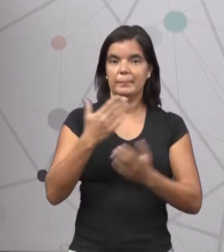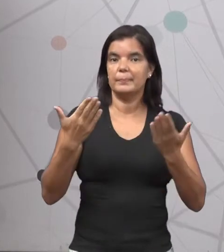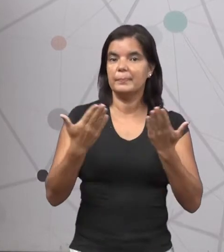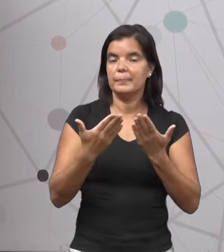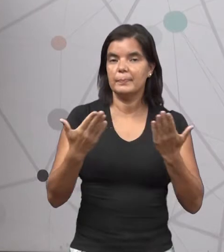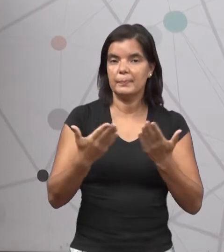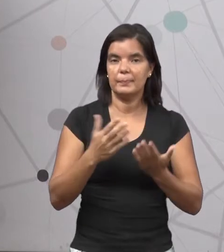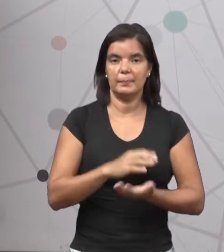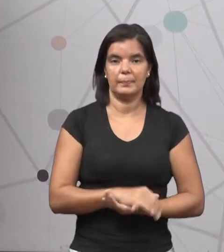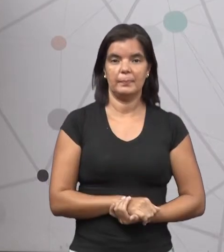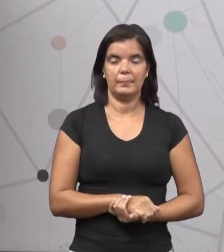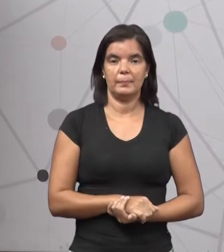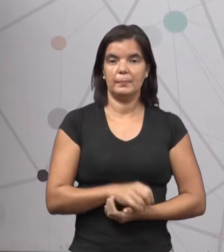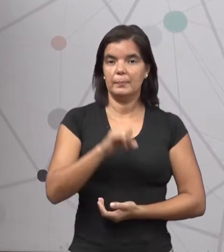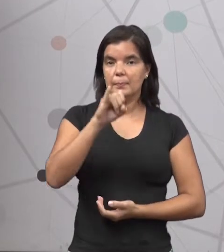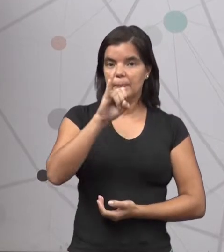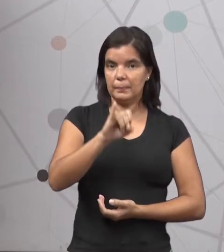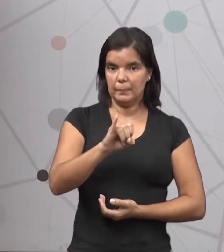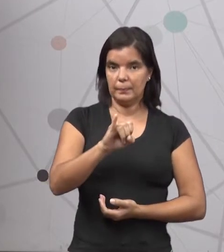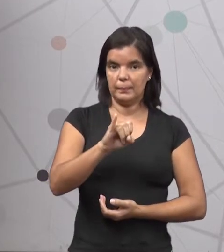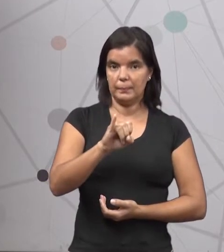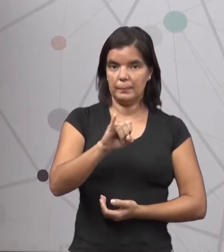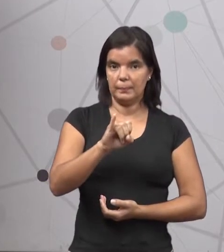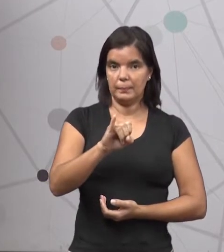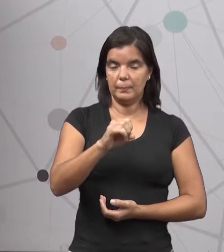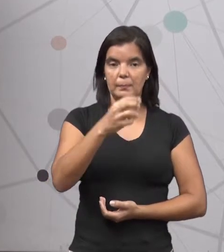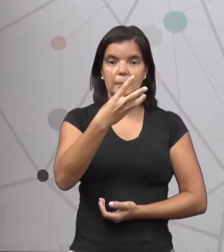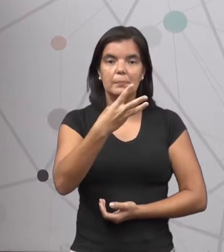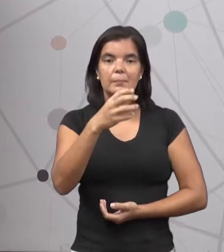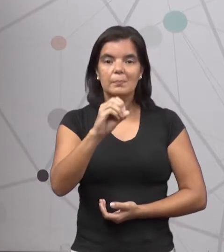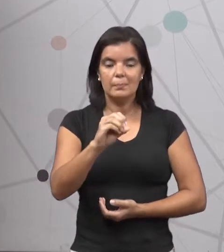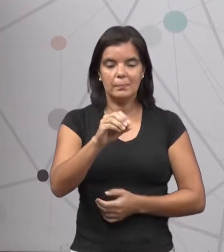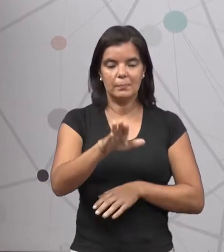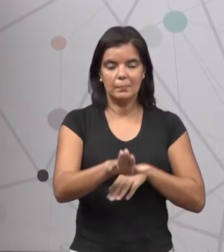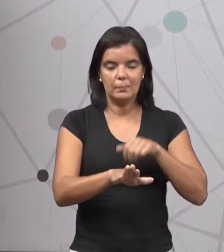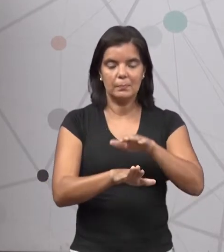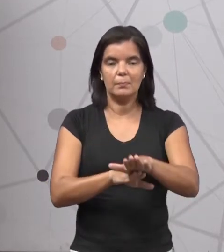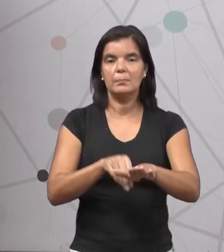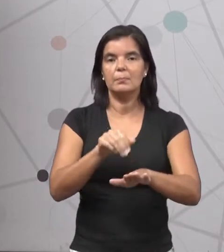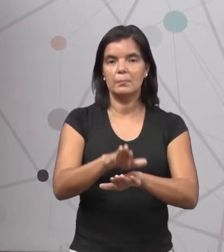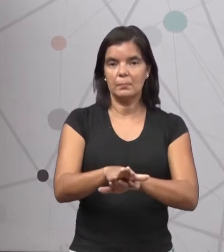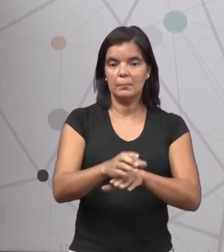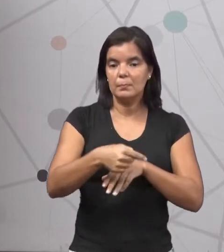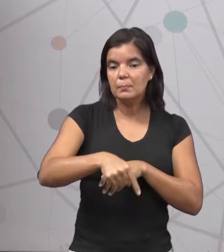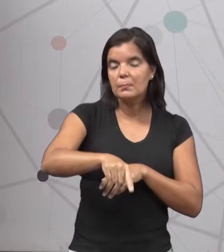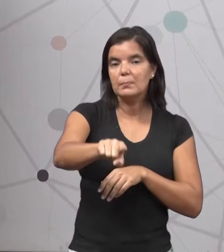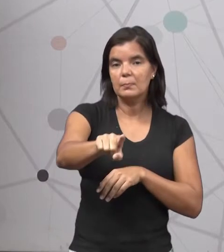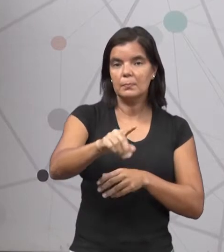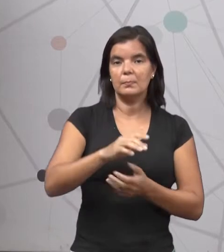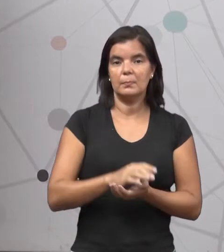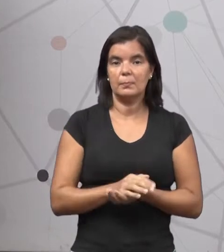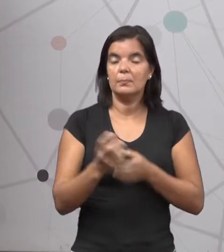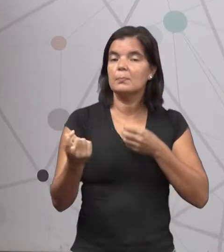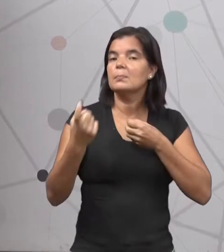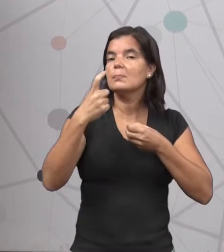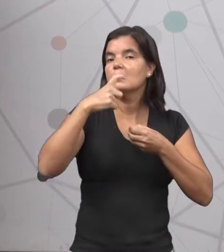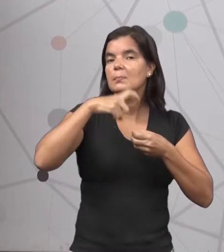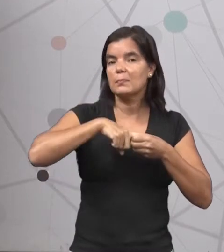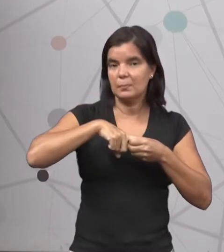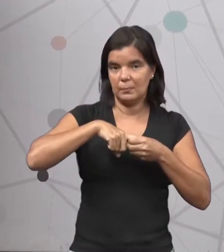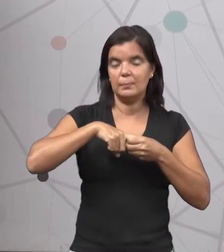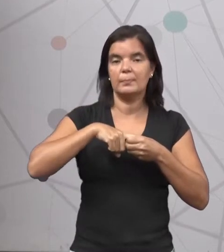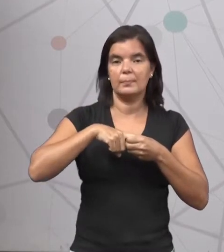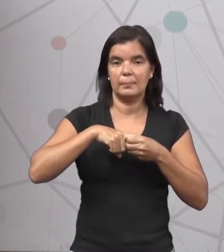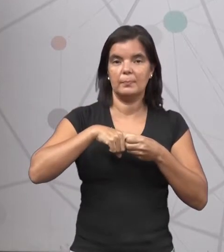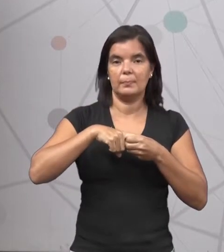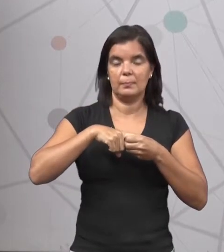Agora, se ela deu 30 passos para ir, para voltar da